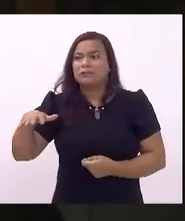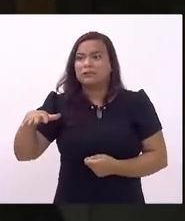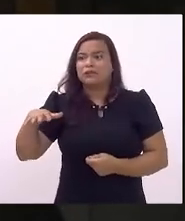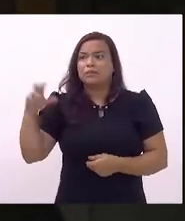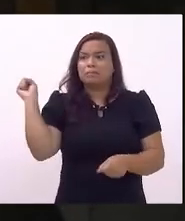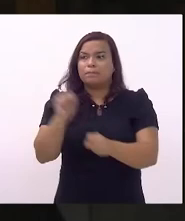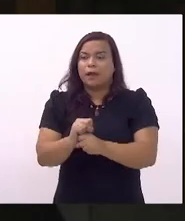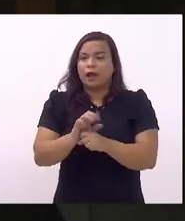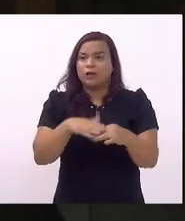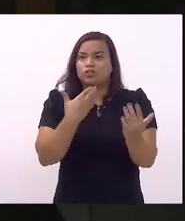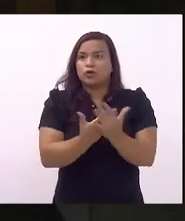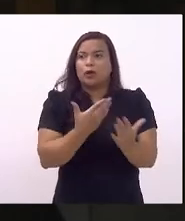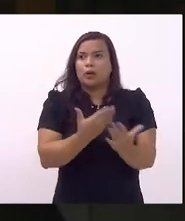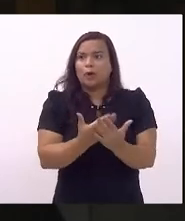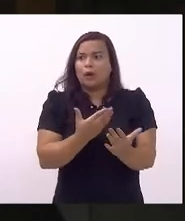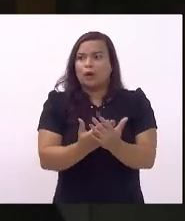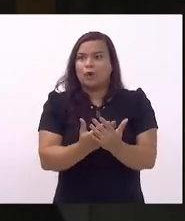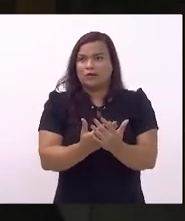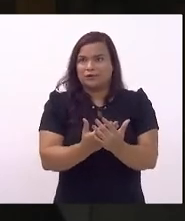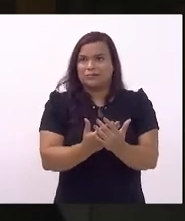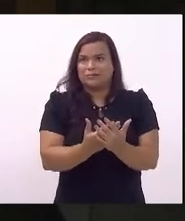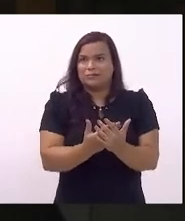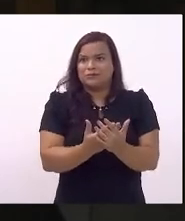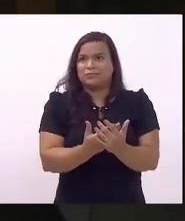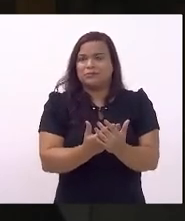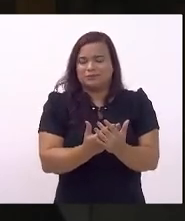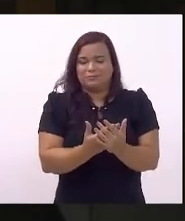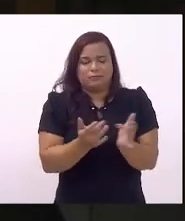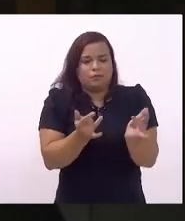para ficar em casa ou seja se desescolarizar